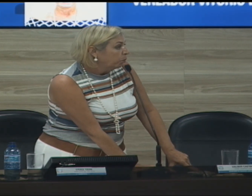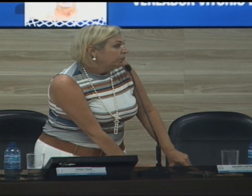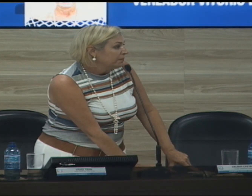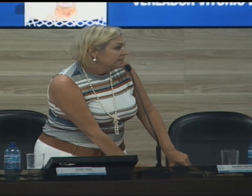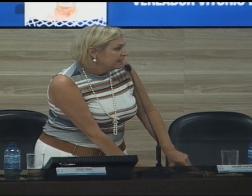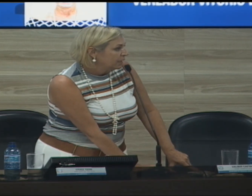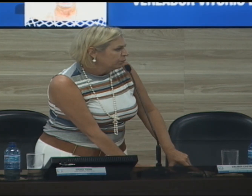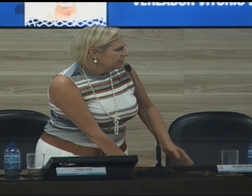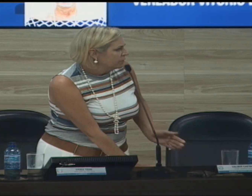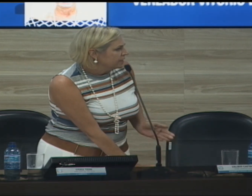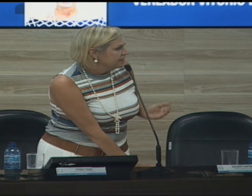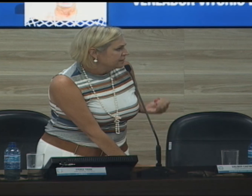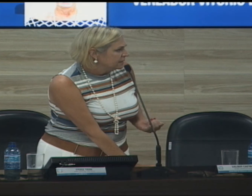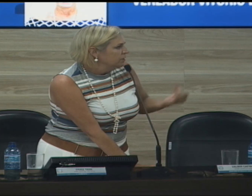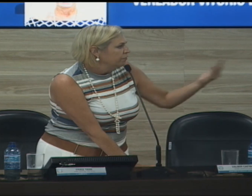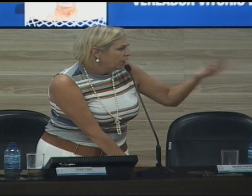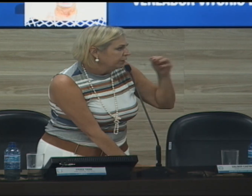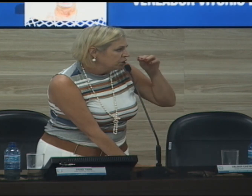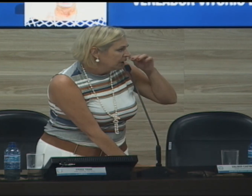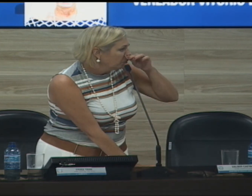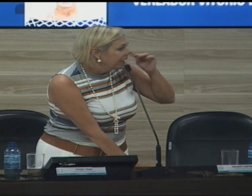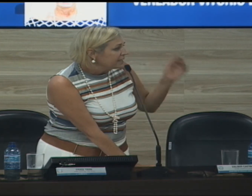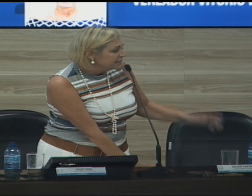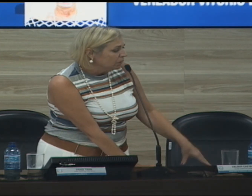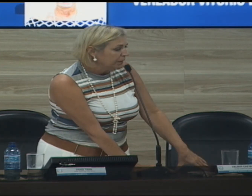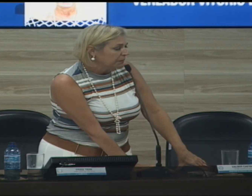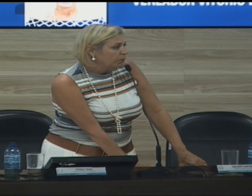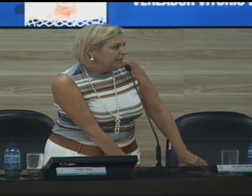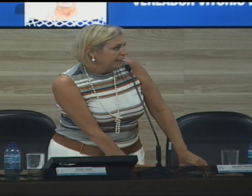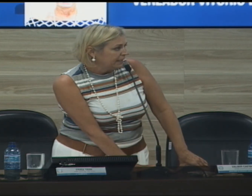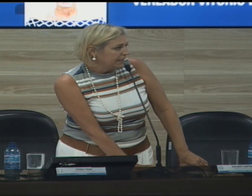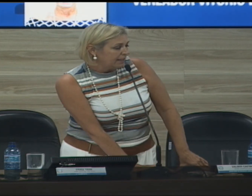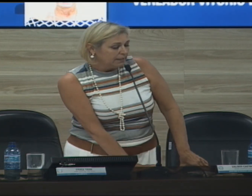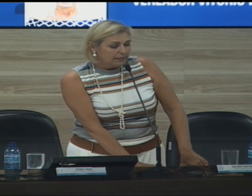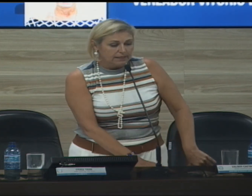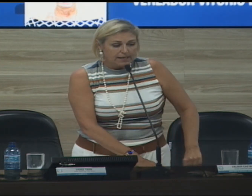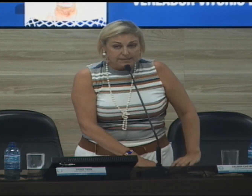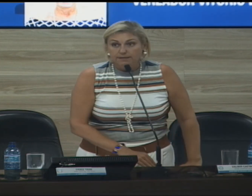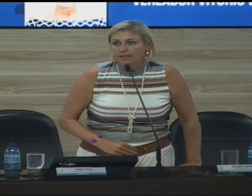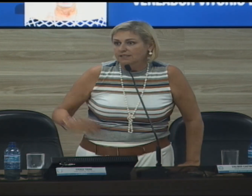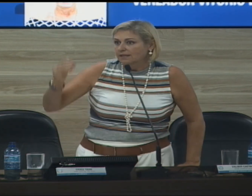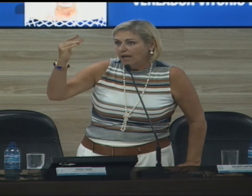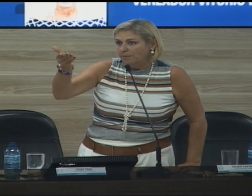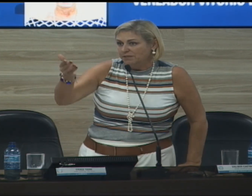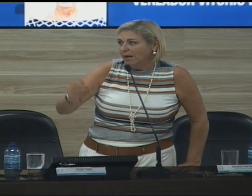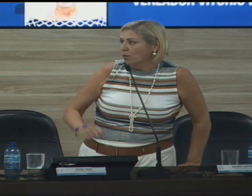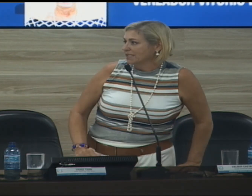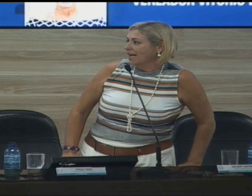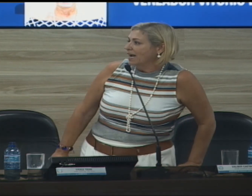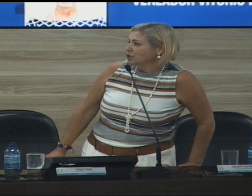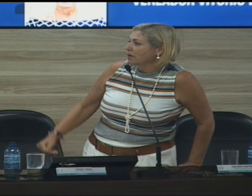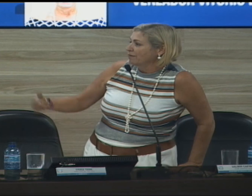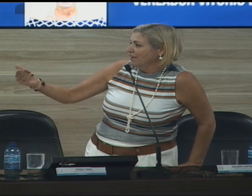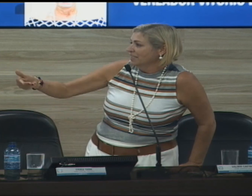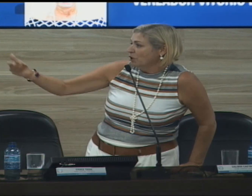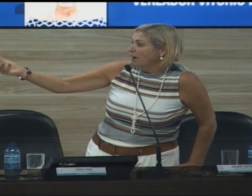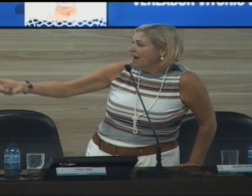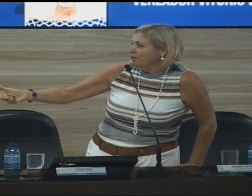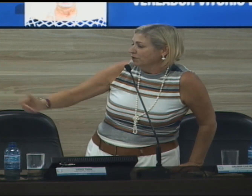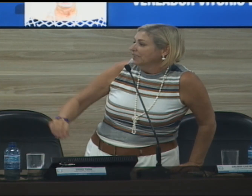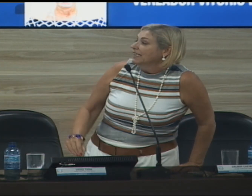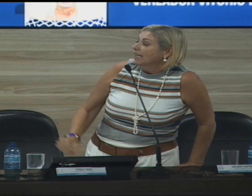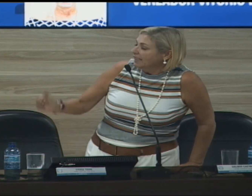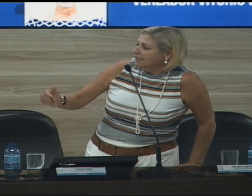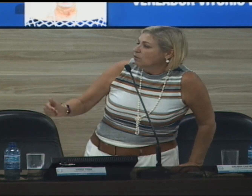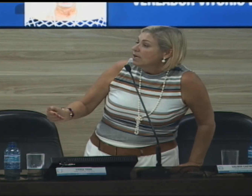um problema sério muitas vezes de falta de iluminação e que pode acarretar acidentes a mesma coisa acho referente a